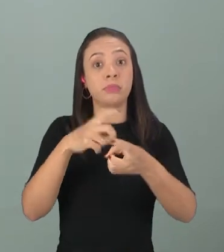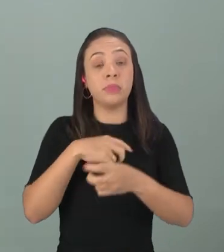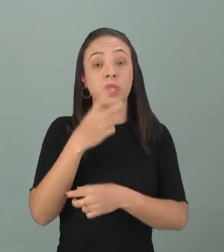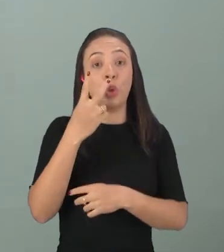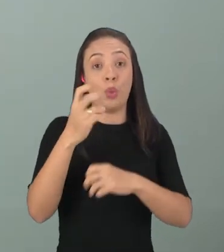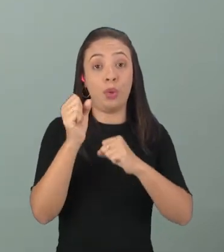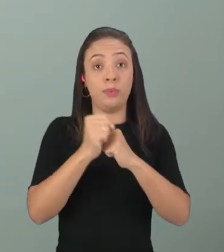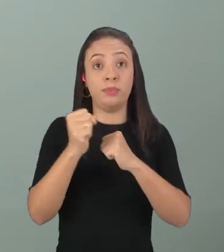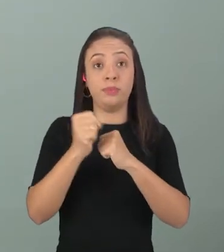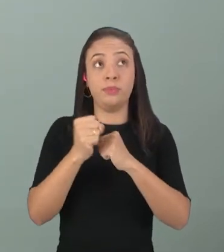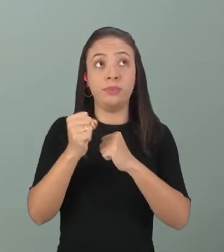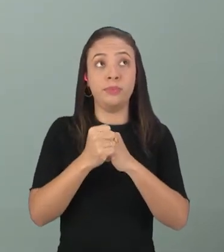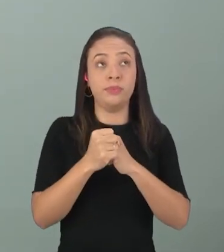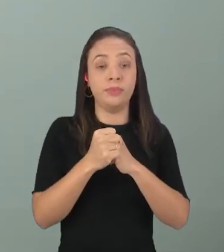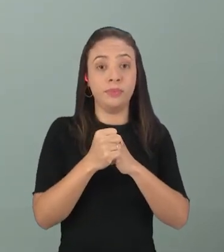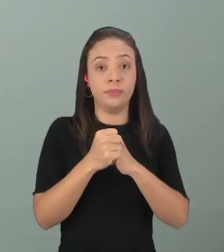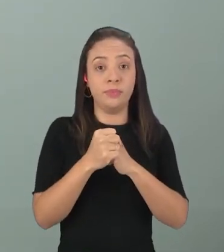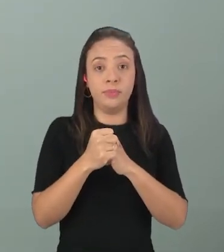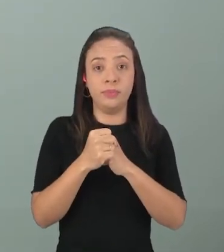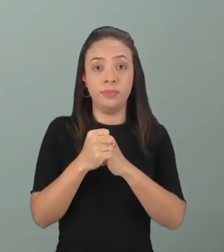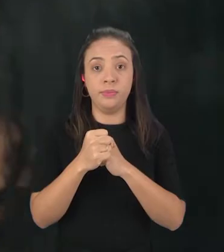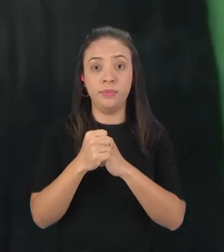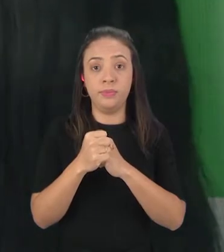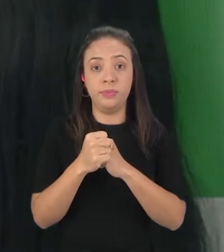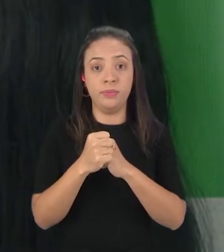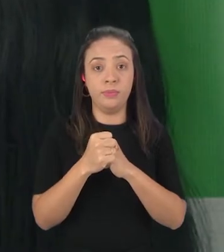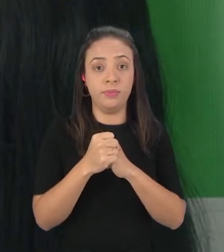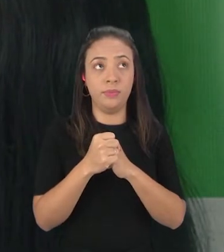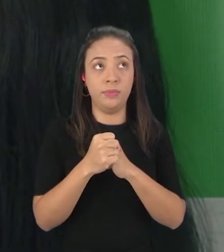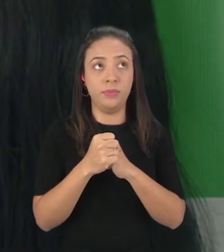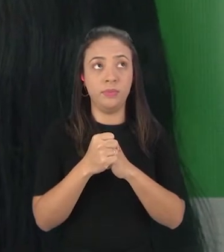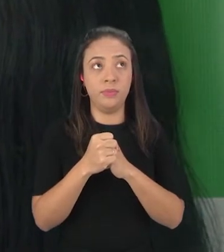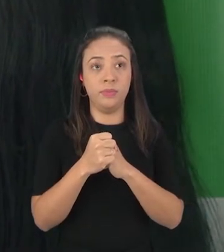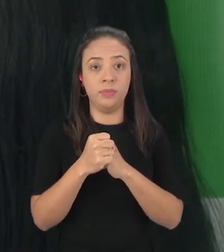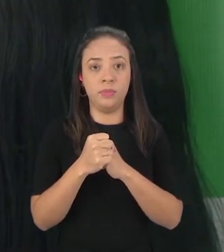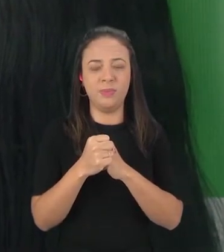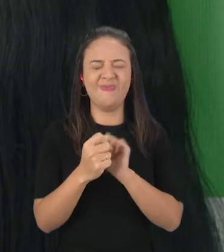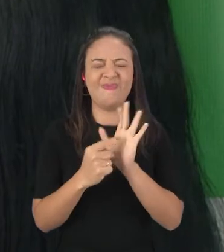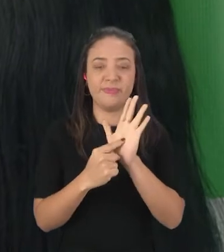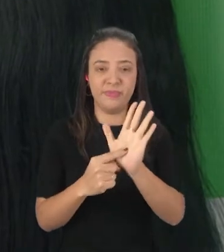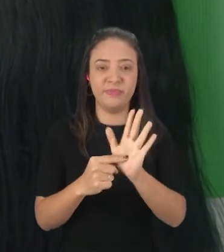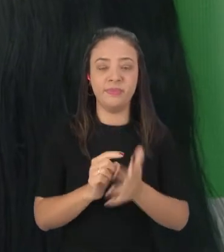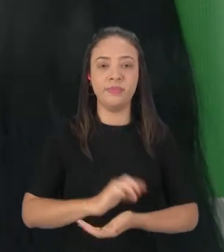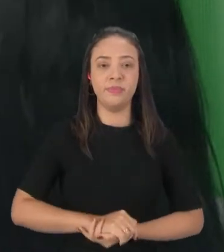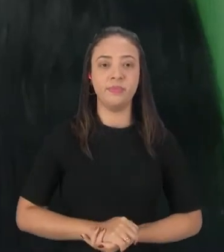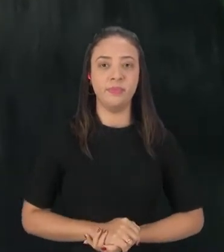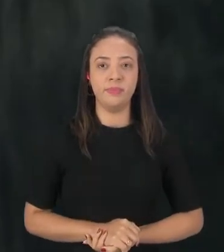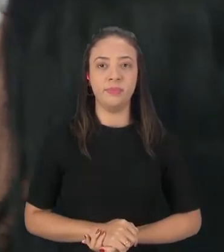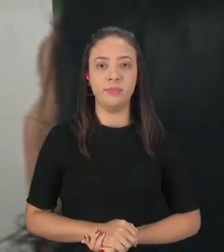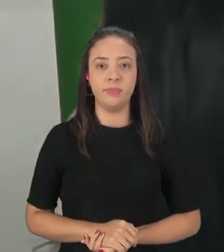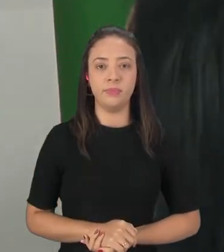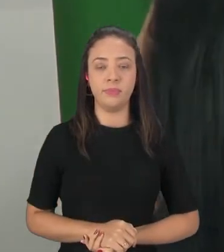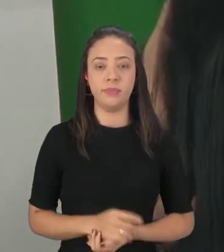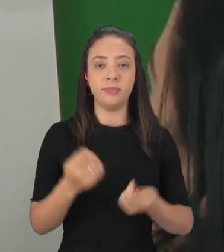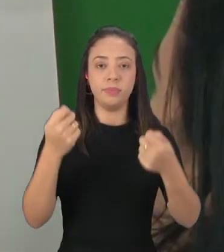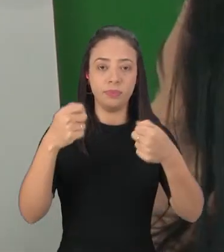substantivos que eles estão, ó. Eu vou passar, vou sublinhá-los para vocês verem aqui, ó. Eu